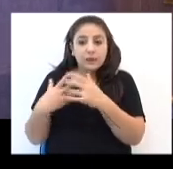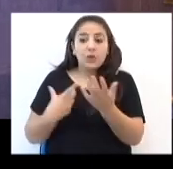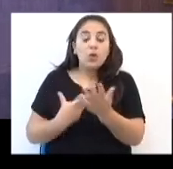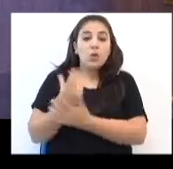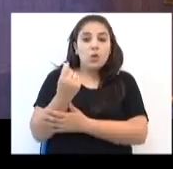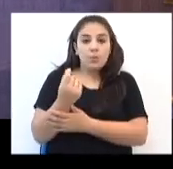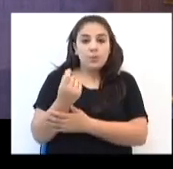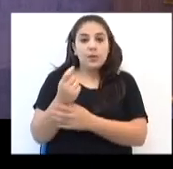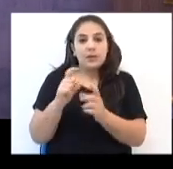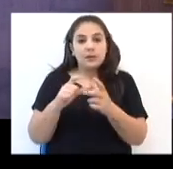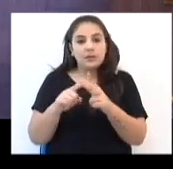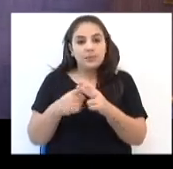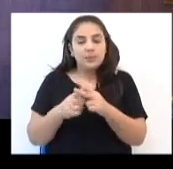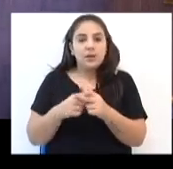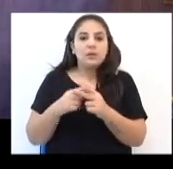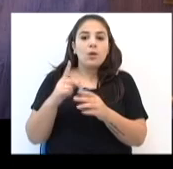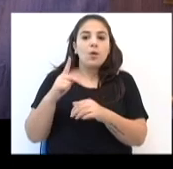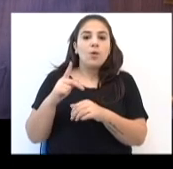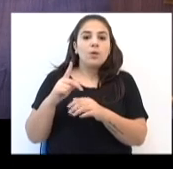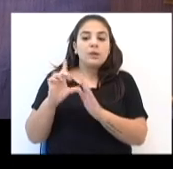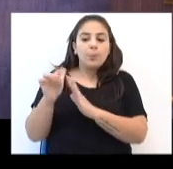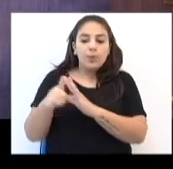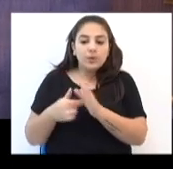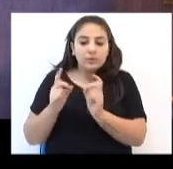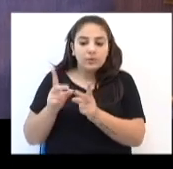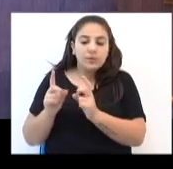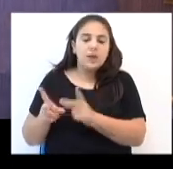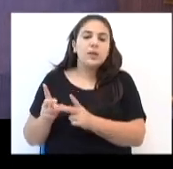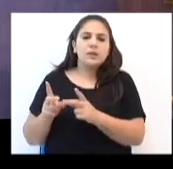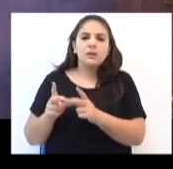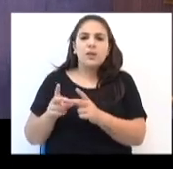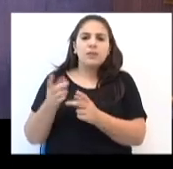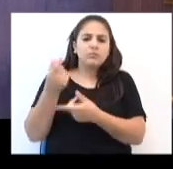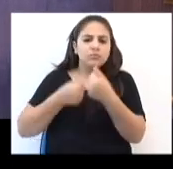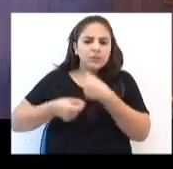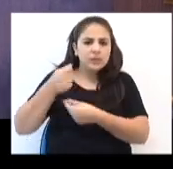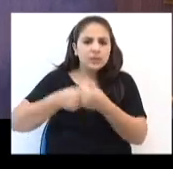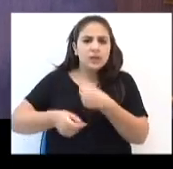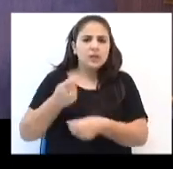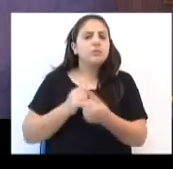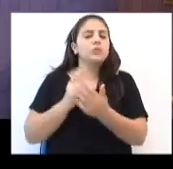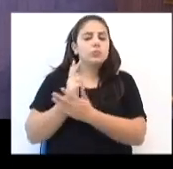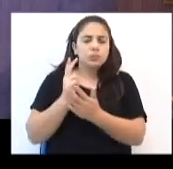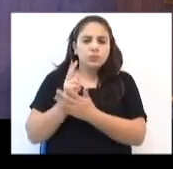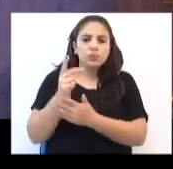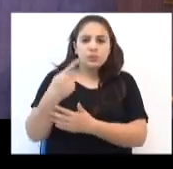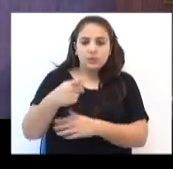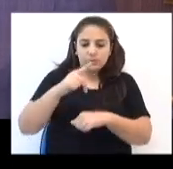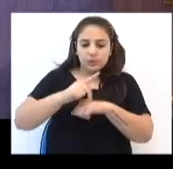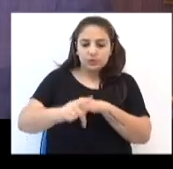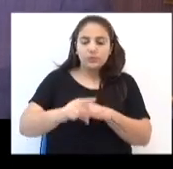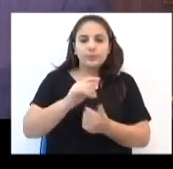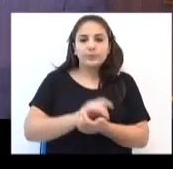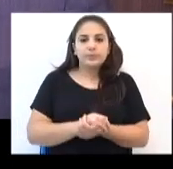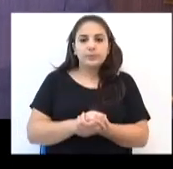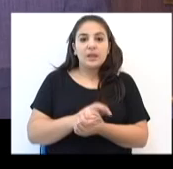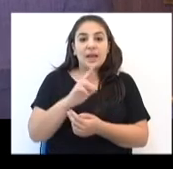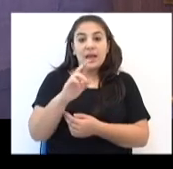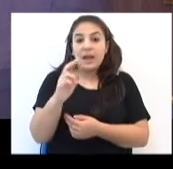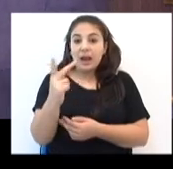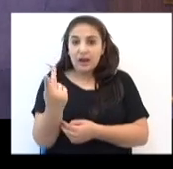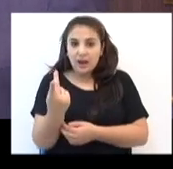compras de peças. Toda a área de pós-venda, serviço, manutenção, finanças, continuam aqui em passo fundo.